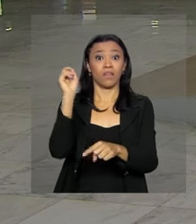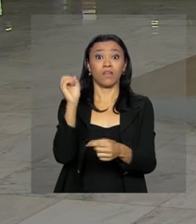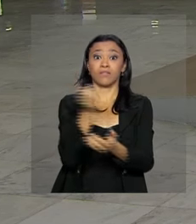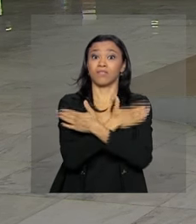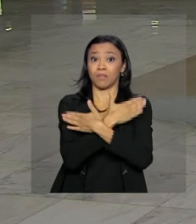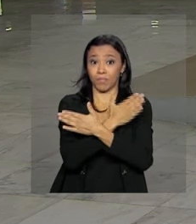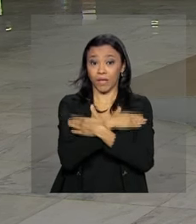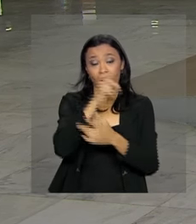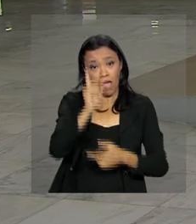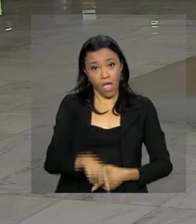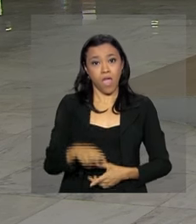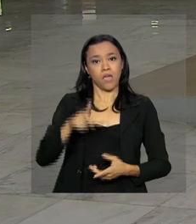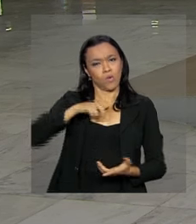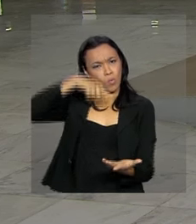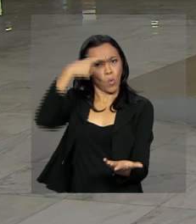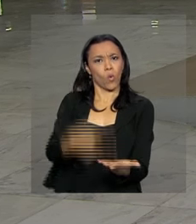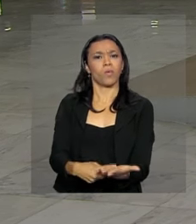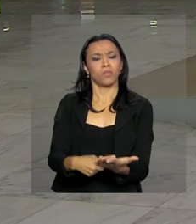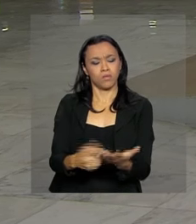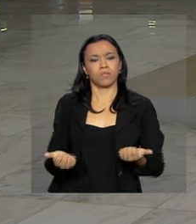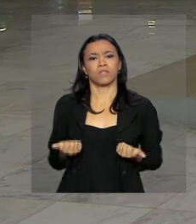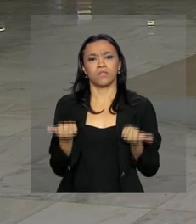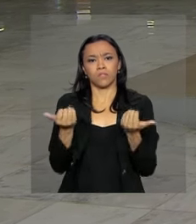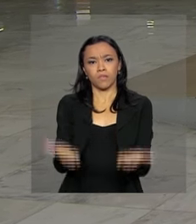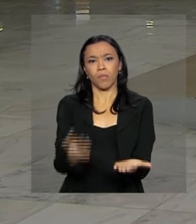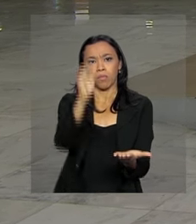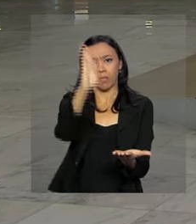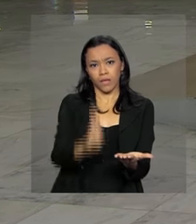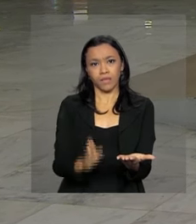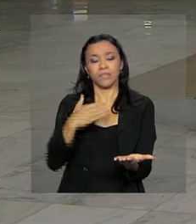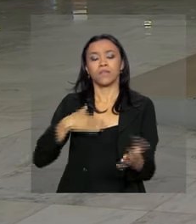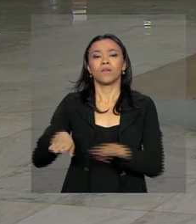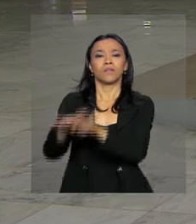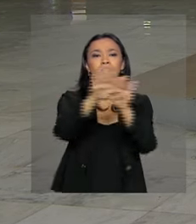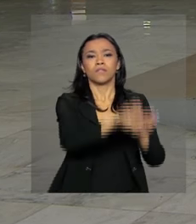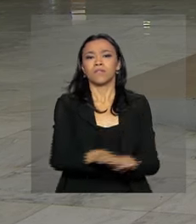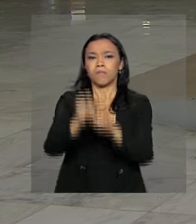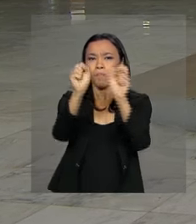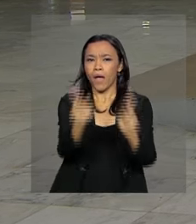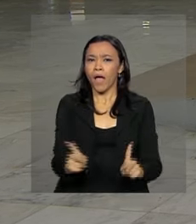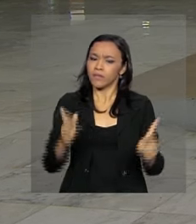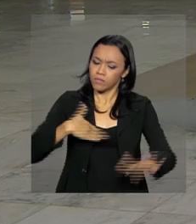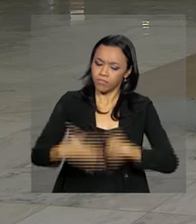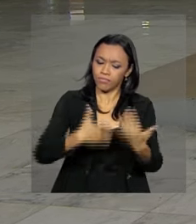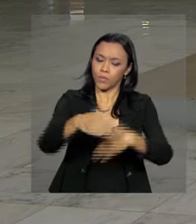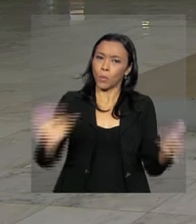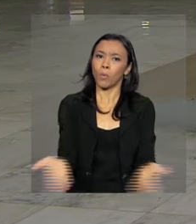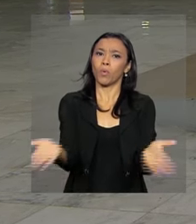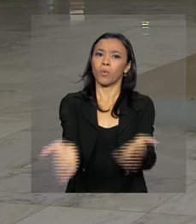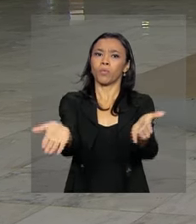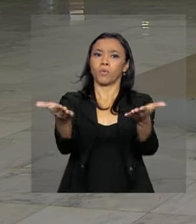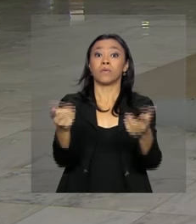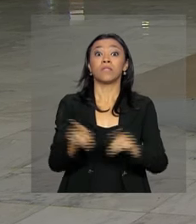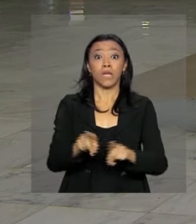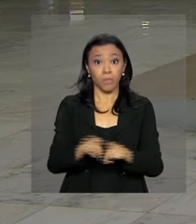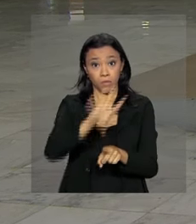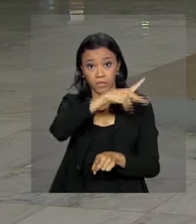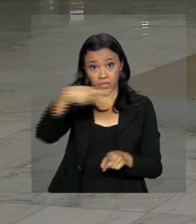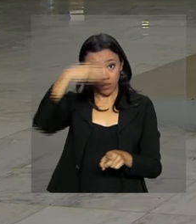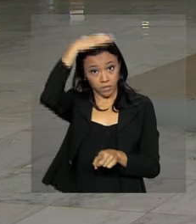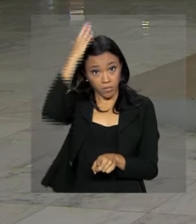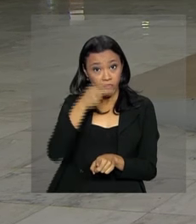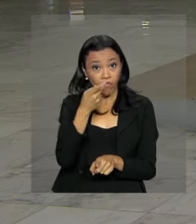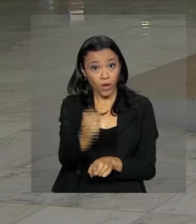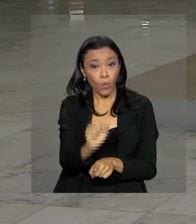questão de honra para ele entregar um país reconciliado, pacificado e em ritmo de crescimento. Michel Temer destacou as medidas